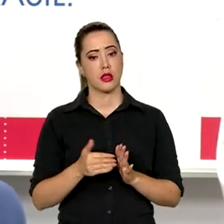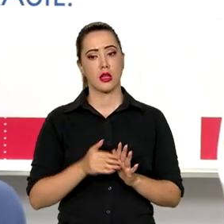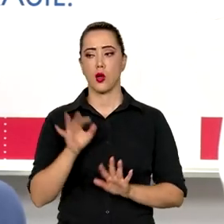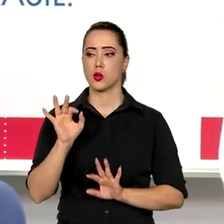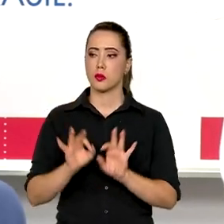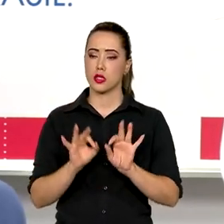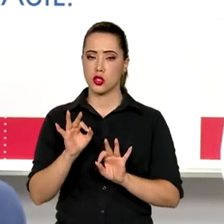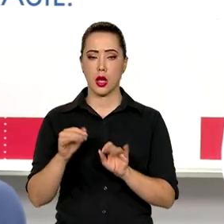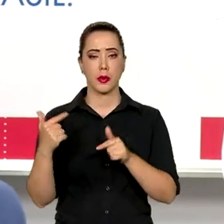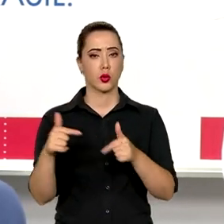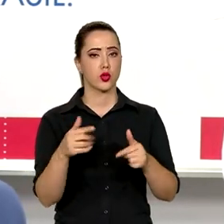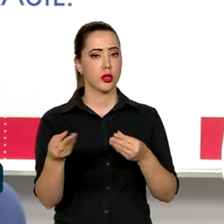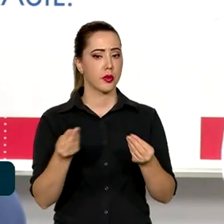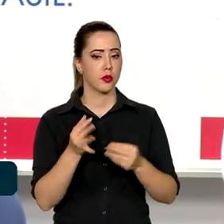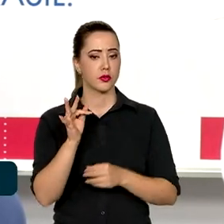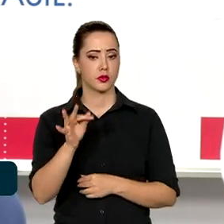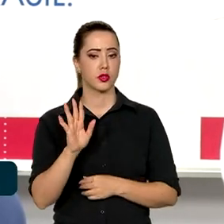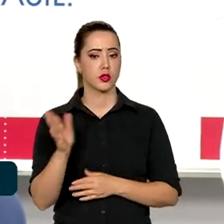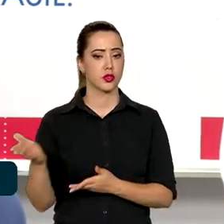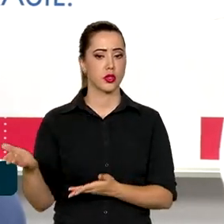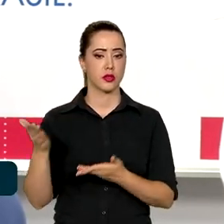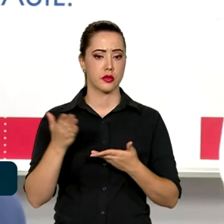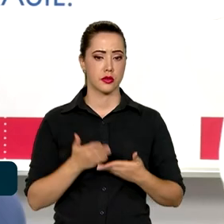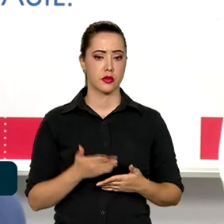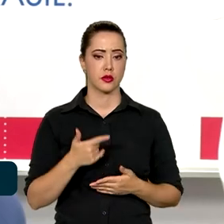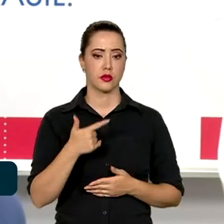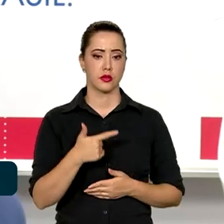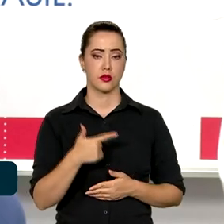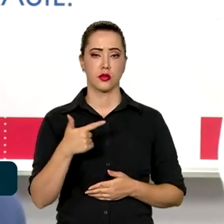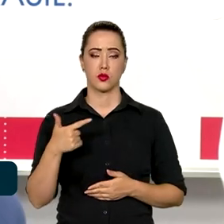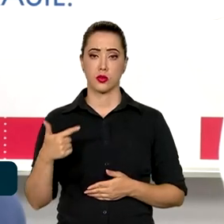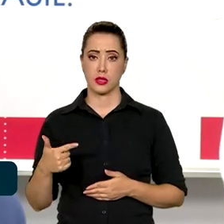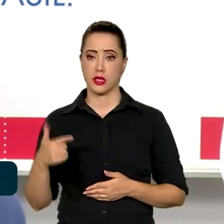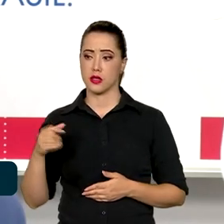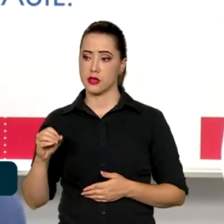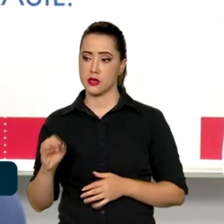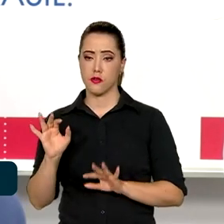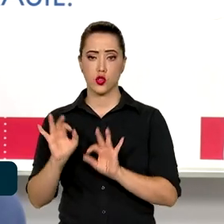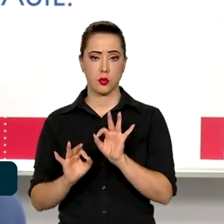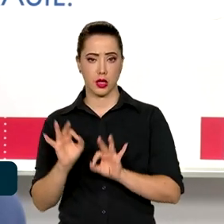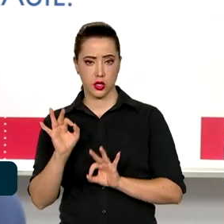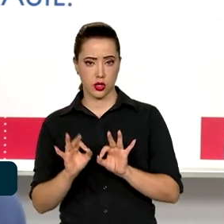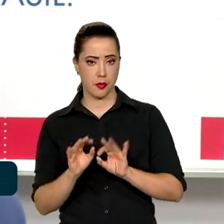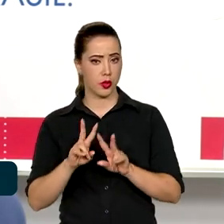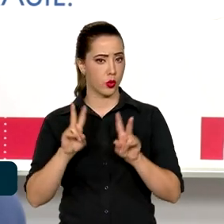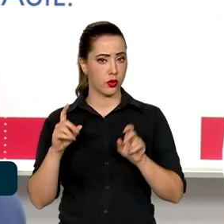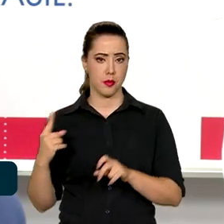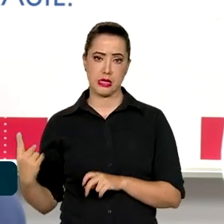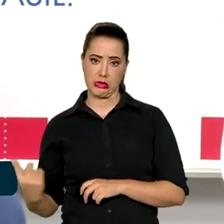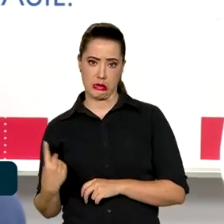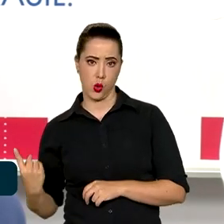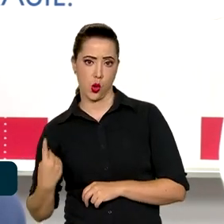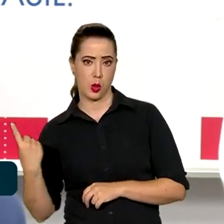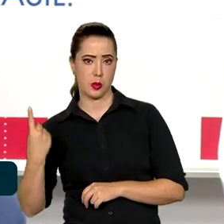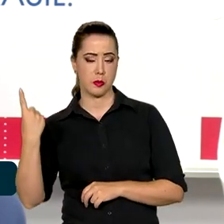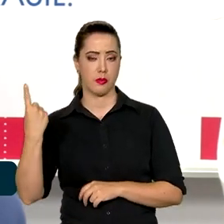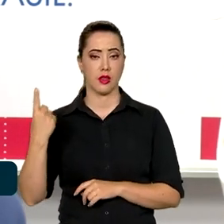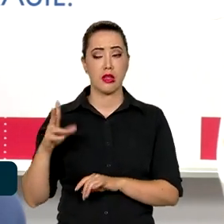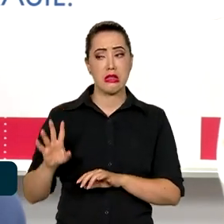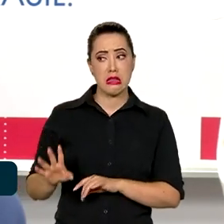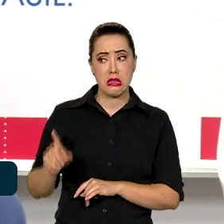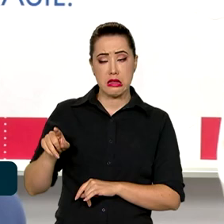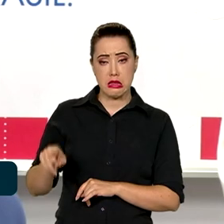planos de trabalho. Nós já recepcionamos 220 planos só referentes à ciclone, dos quais